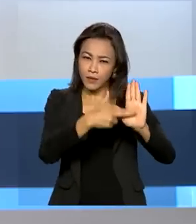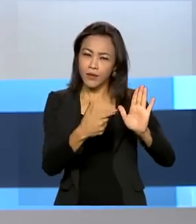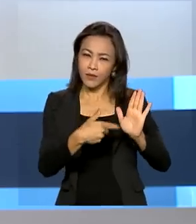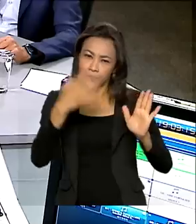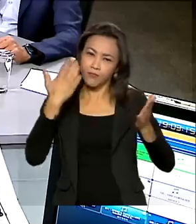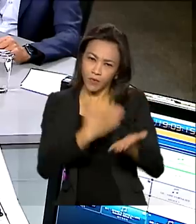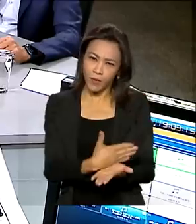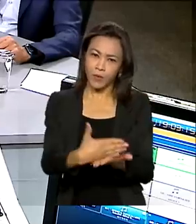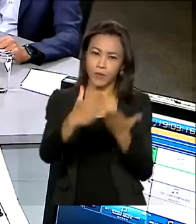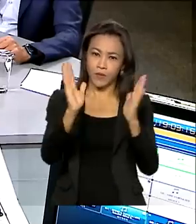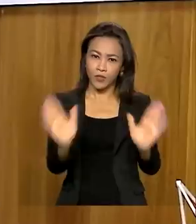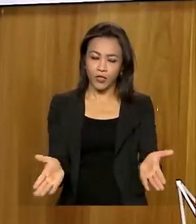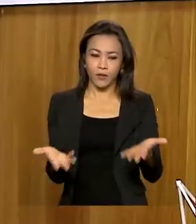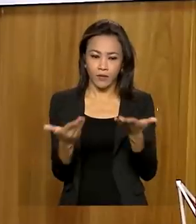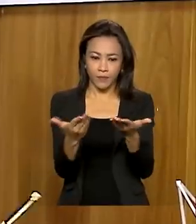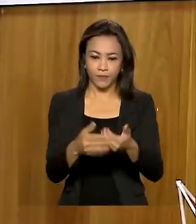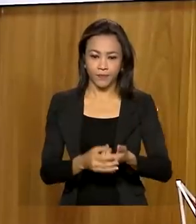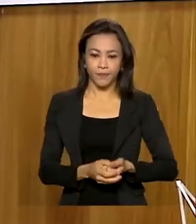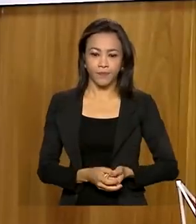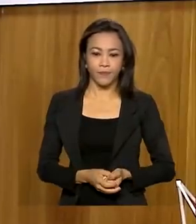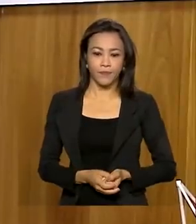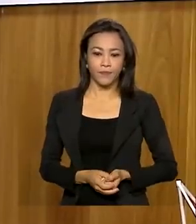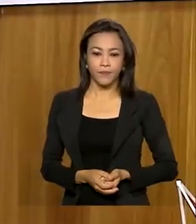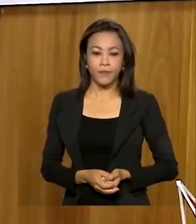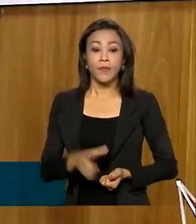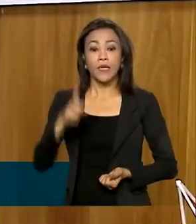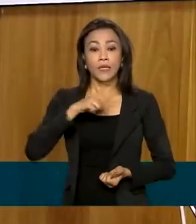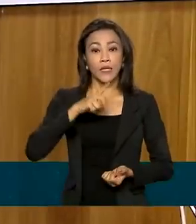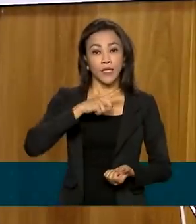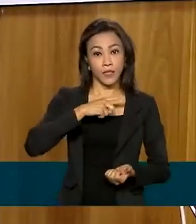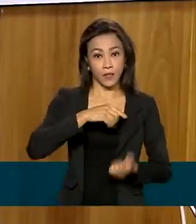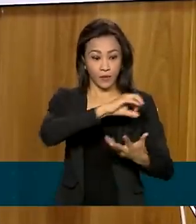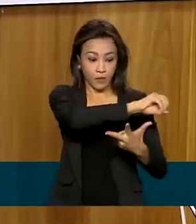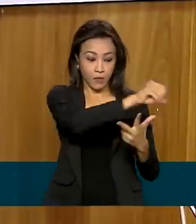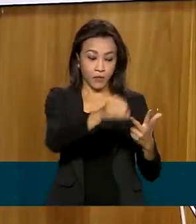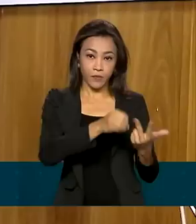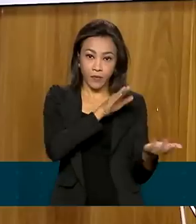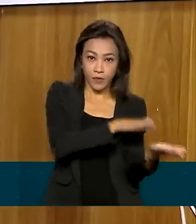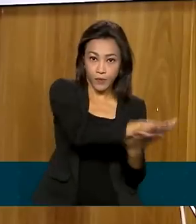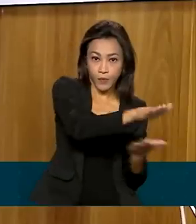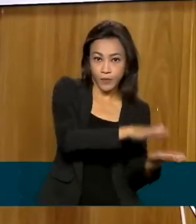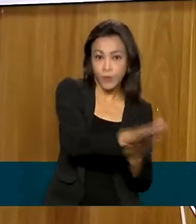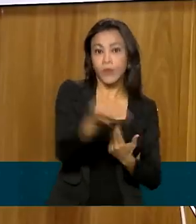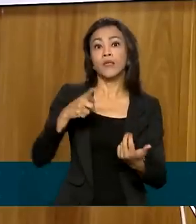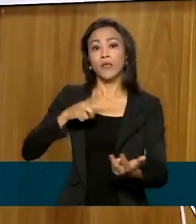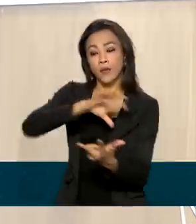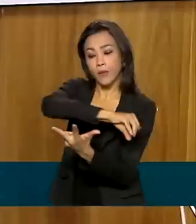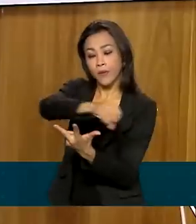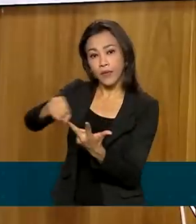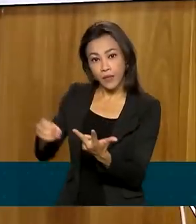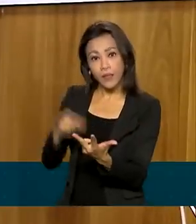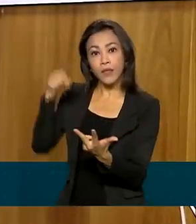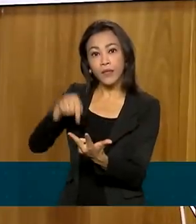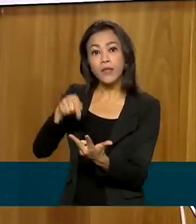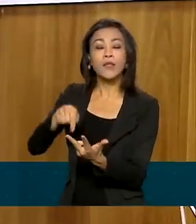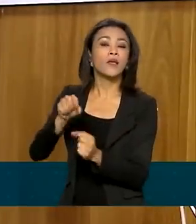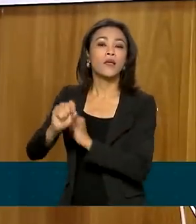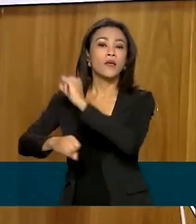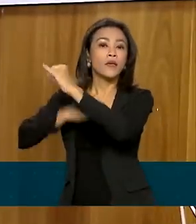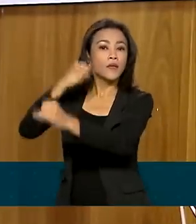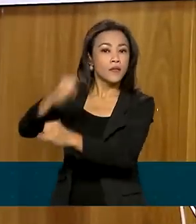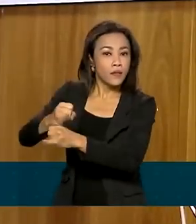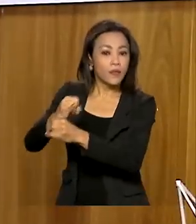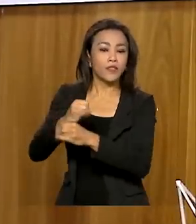edição. O Enem Impresso e o Enem Digital, eles serão realizados no mesmo dia, com os mesmos